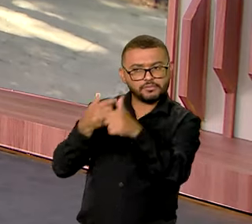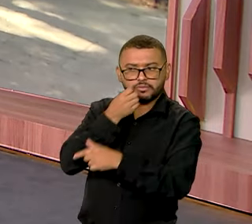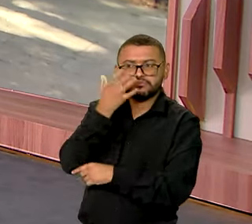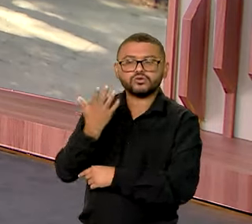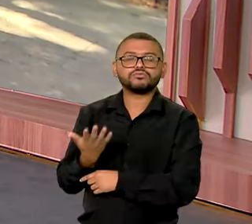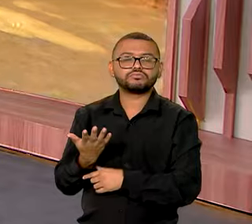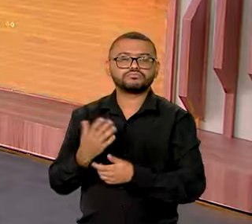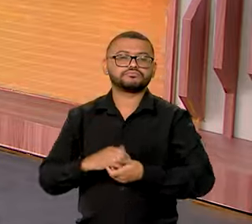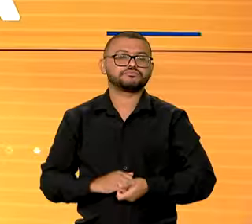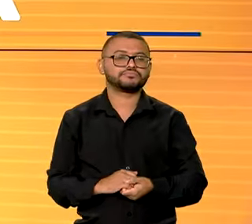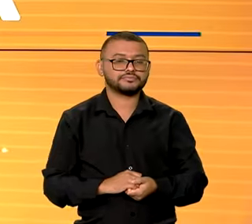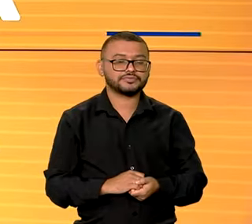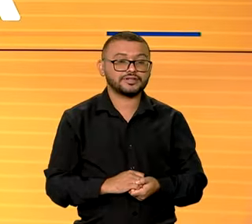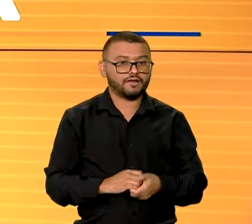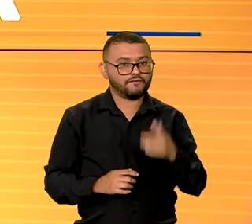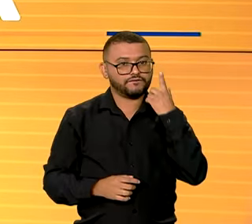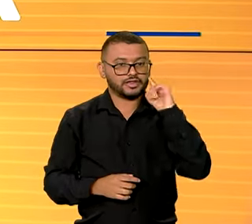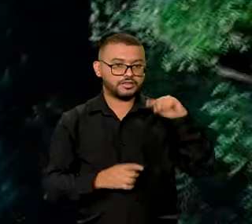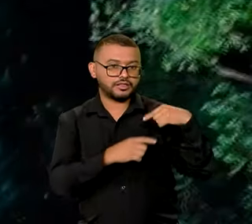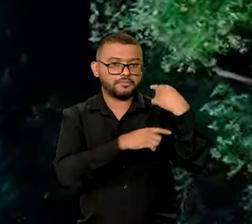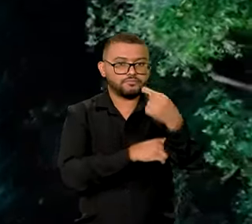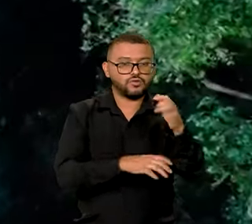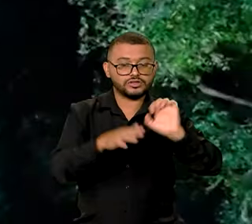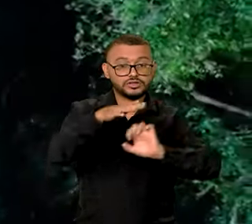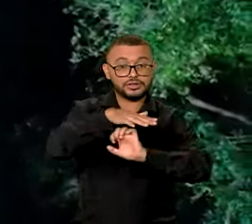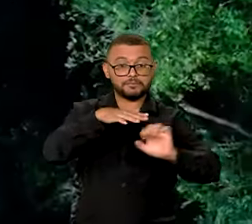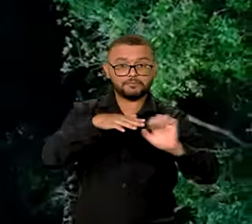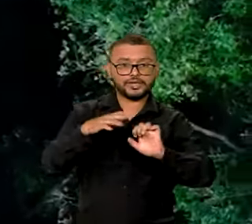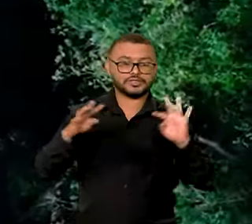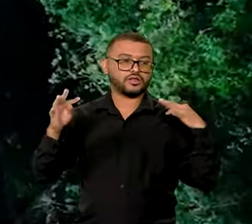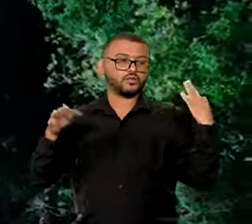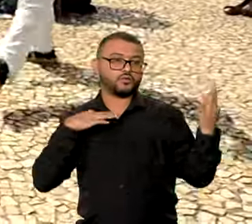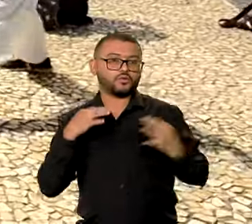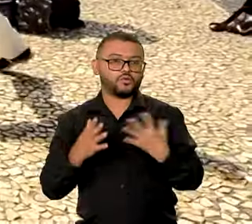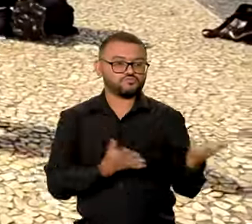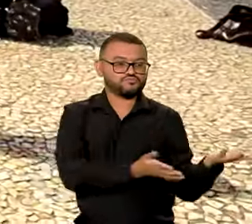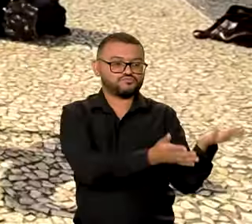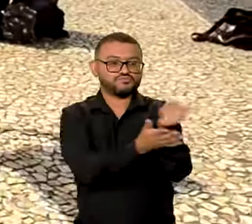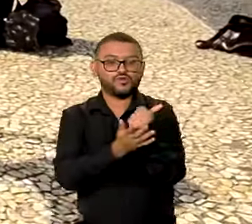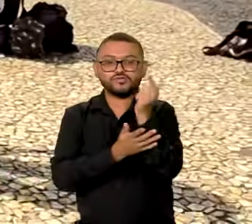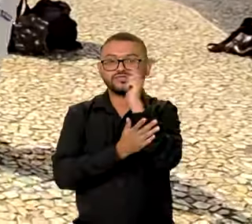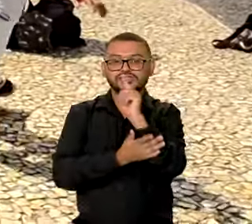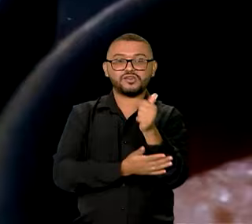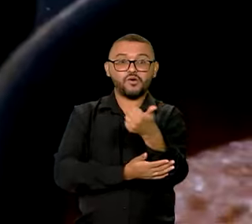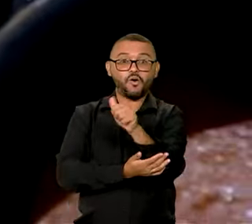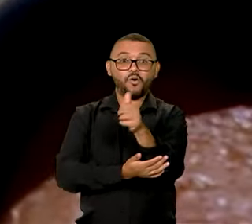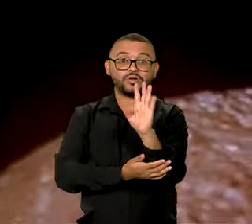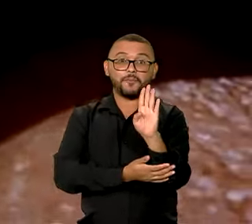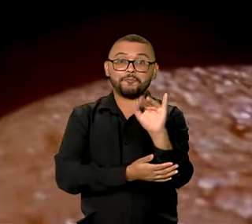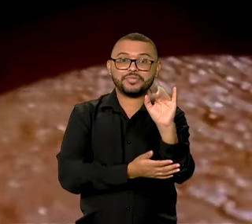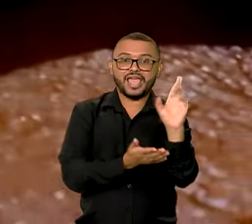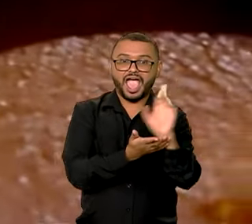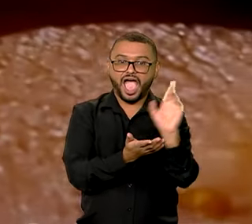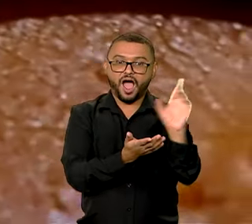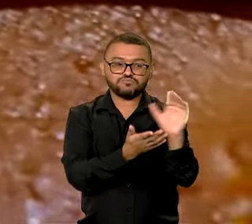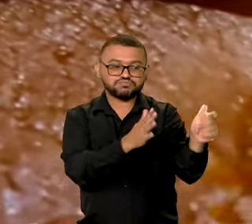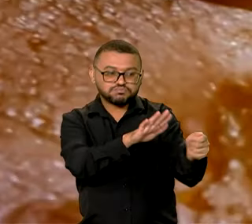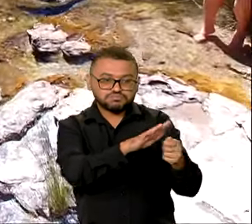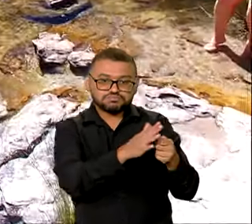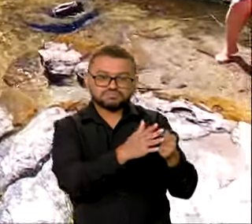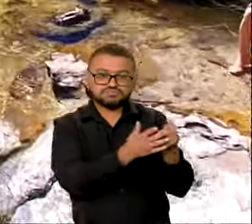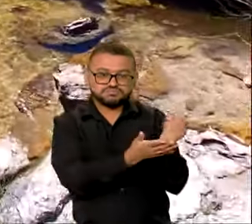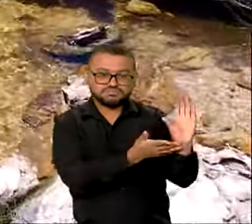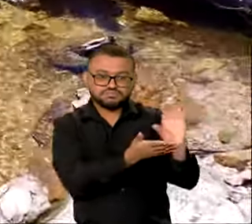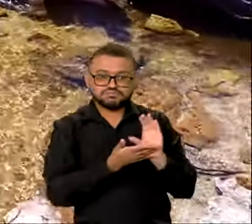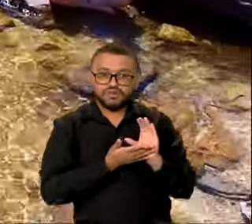para você. Veja a seguir, empresas de turismo faturaram no ano passado mais de 11 bilhões de reais, uma